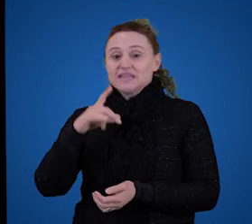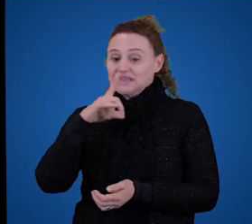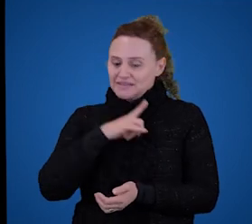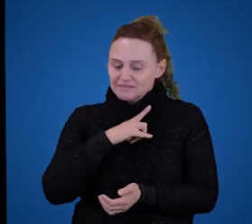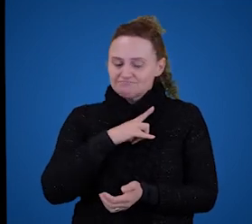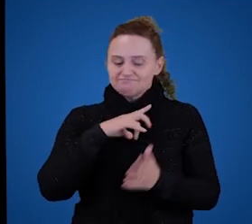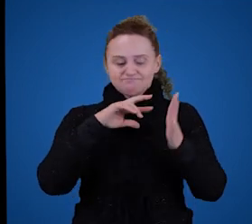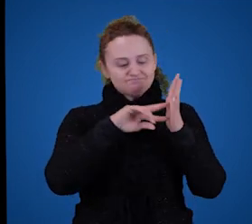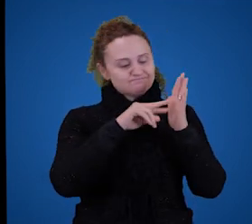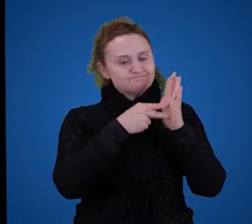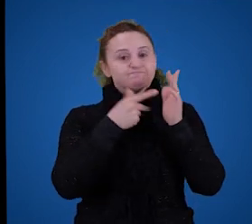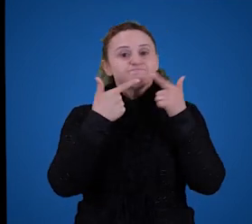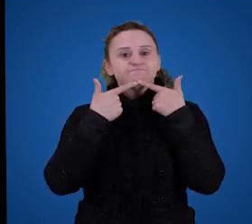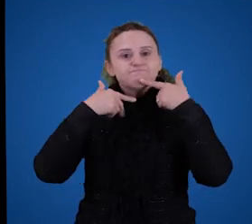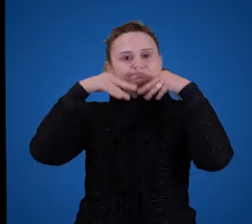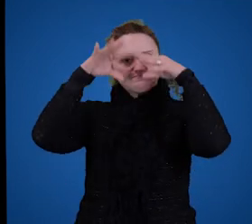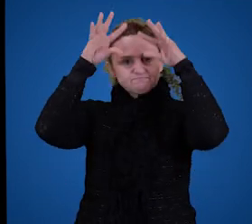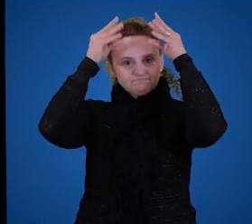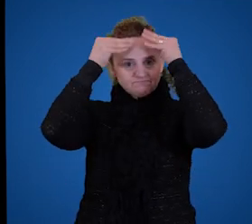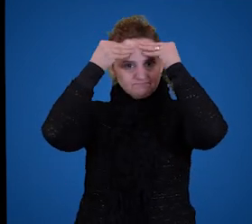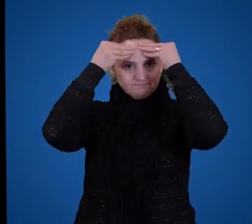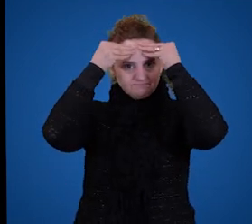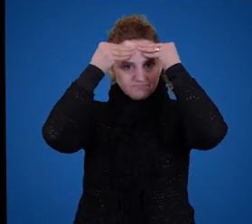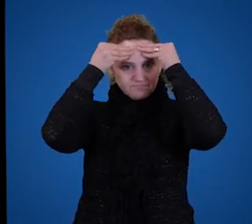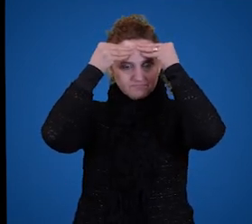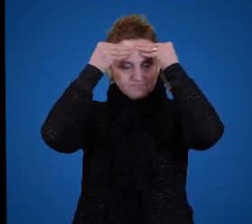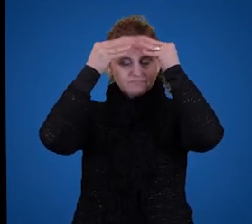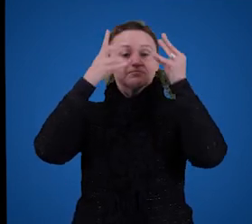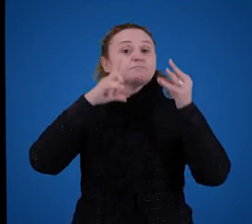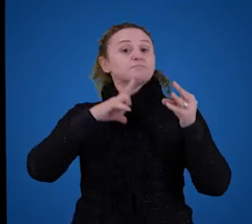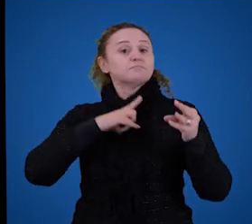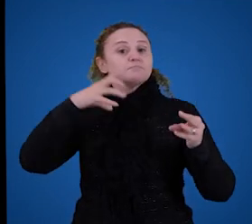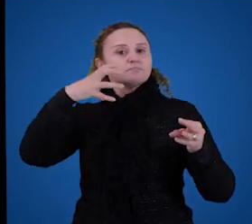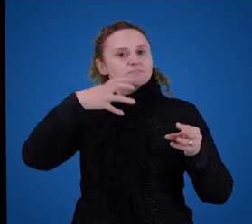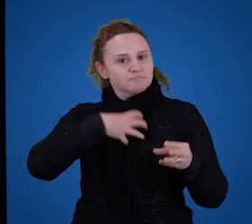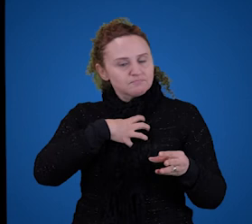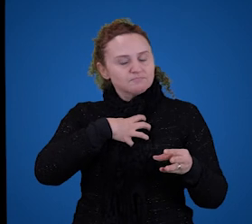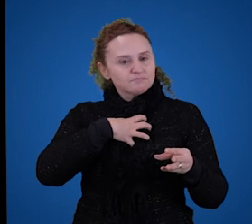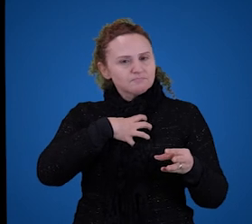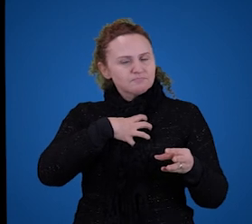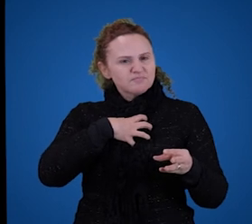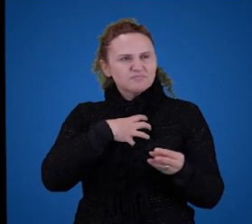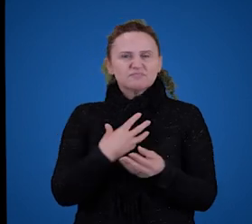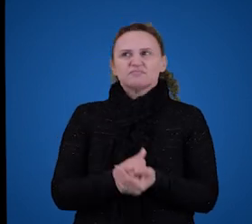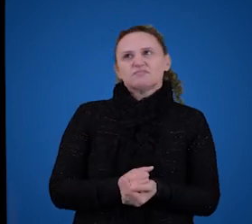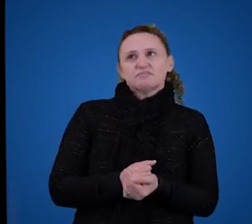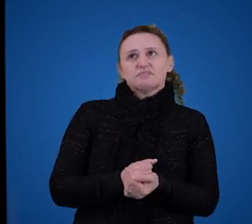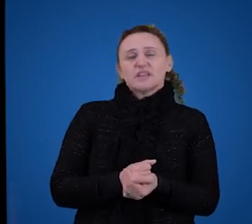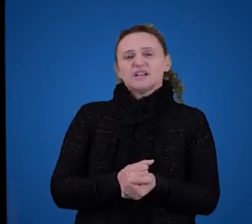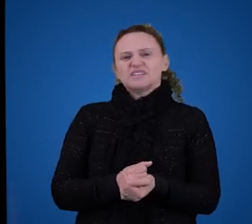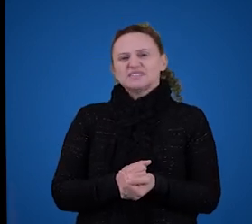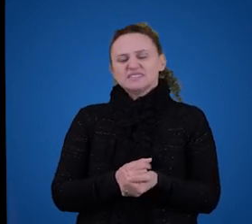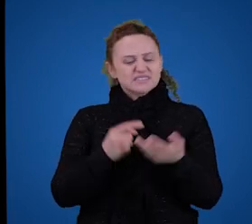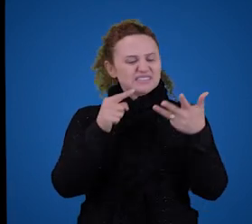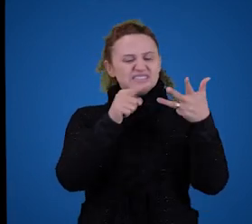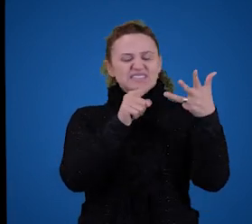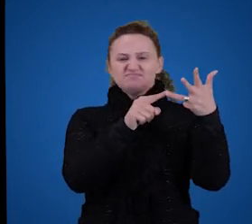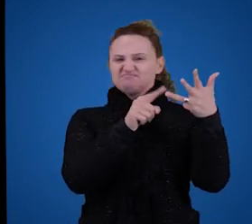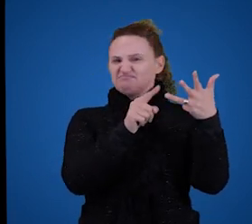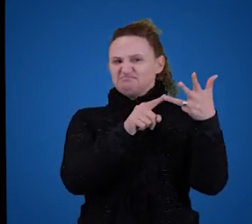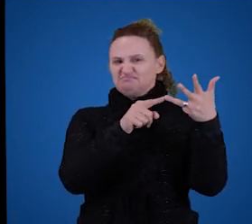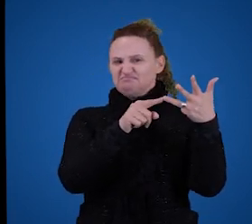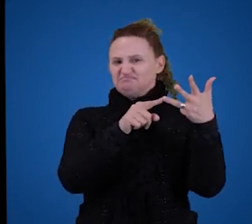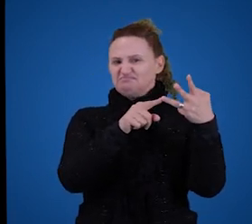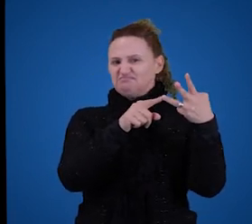linguístico, né? Ou seja, que fazem sentido para nós. Então, três também não parece ser uma tese suficiente para explicar como que nós